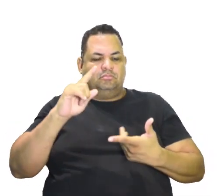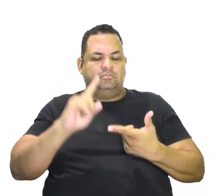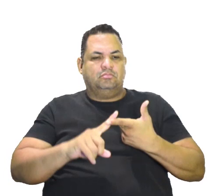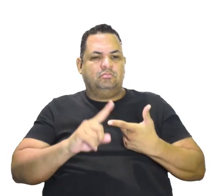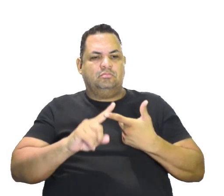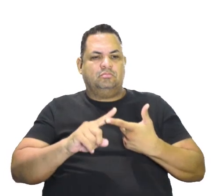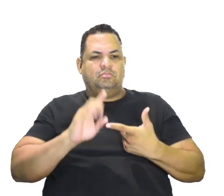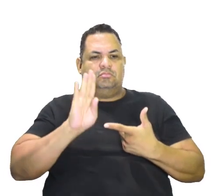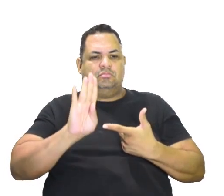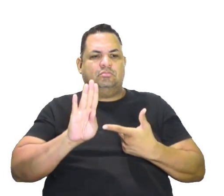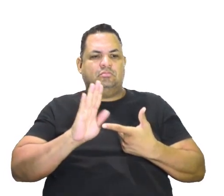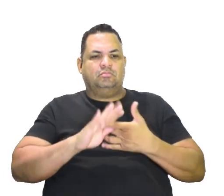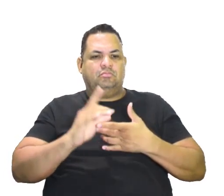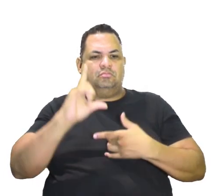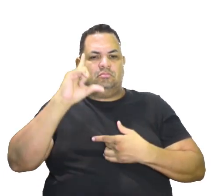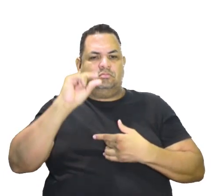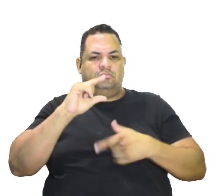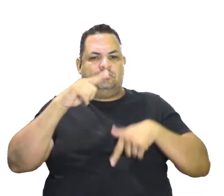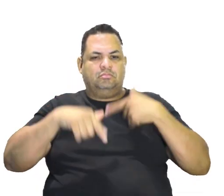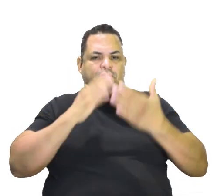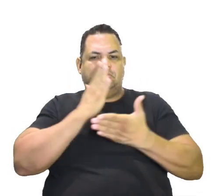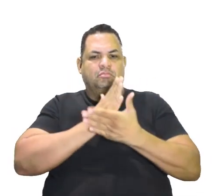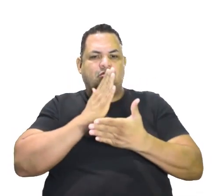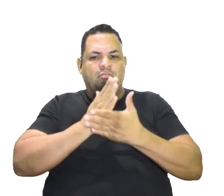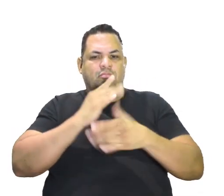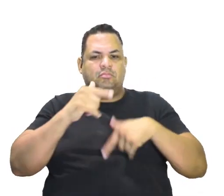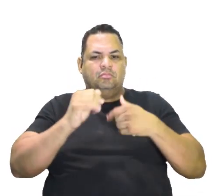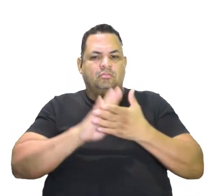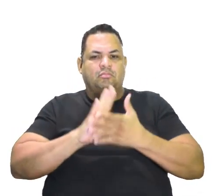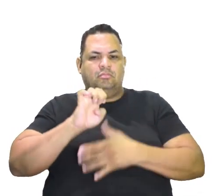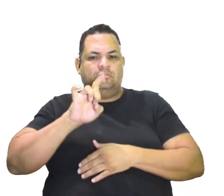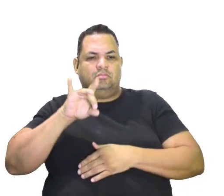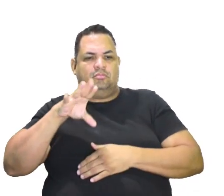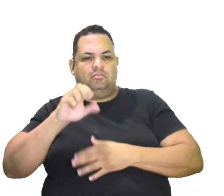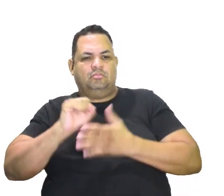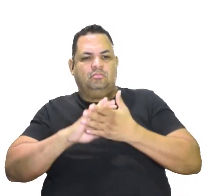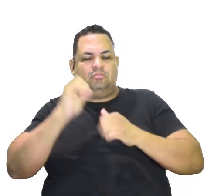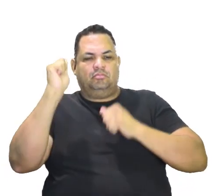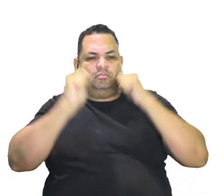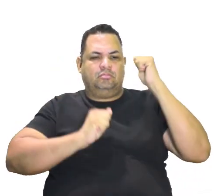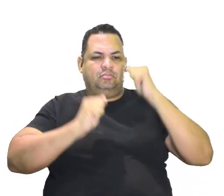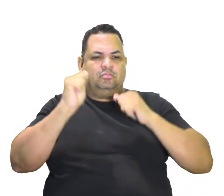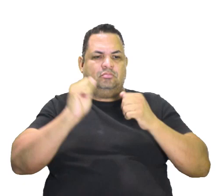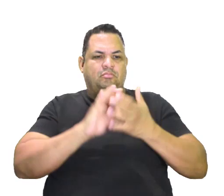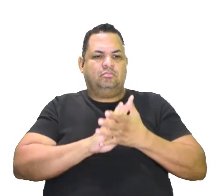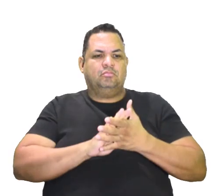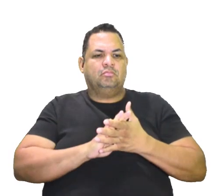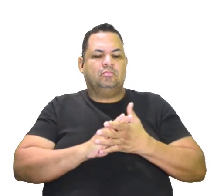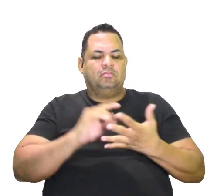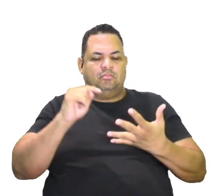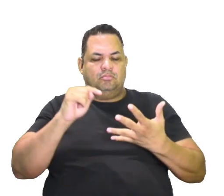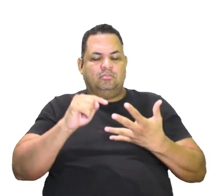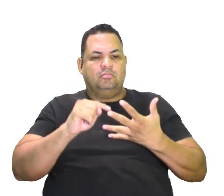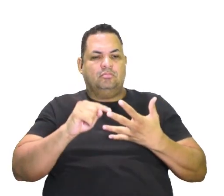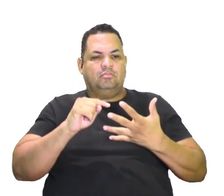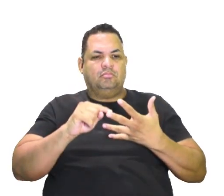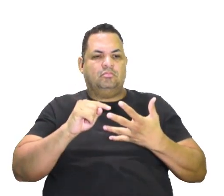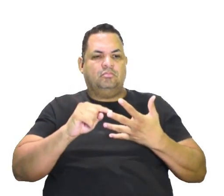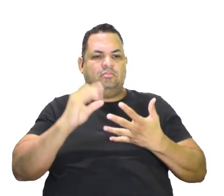a redução do trabalho, a divisão da mão de obra e a especialização industrial. Aqui,